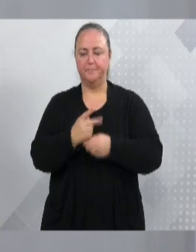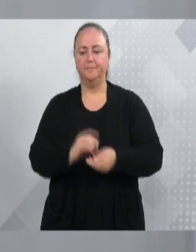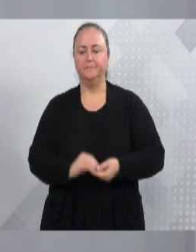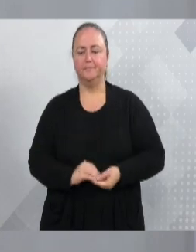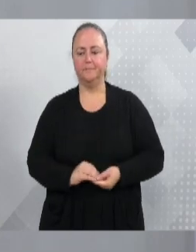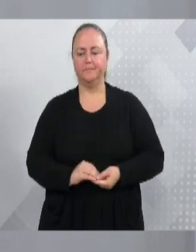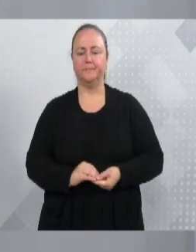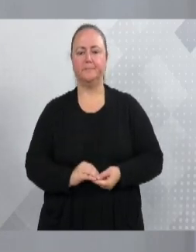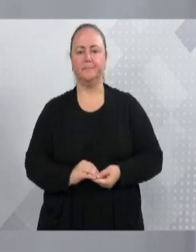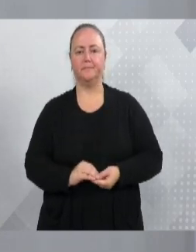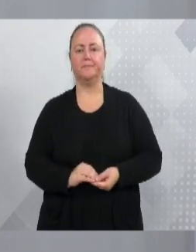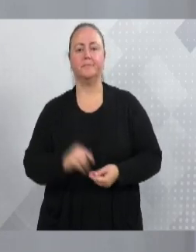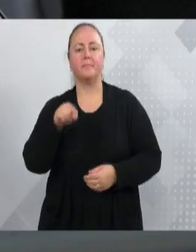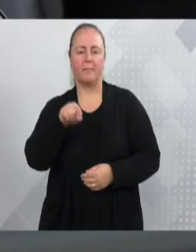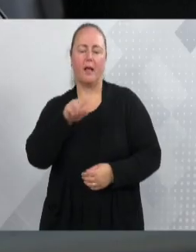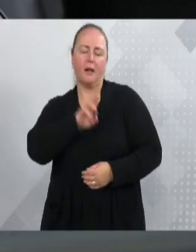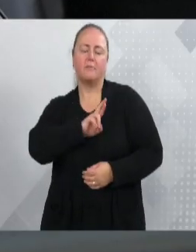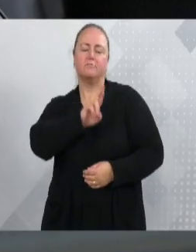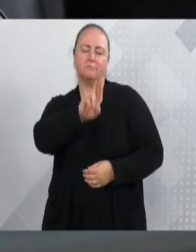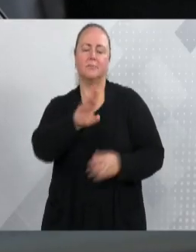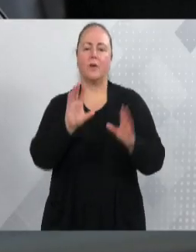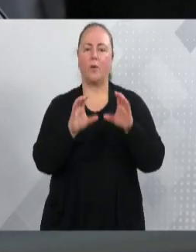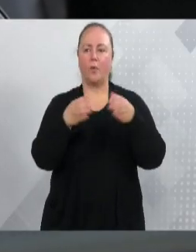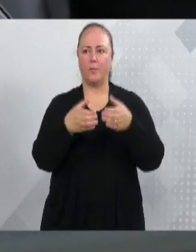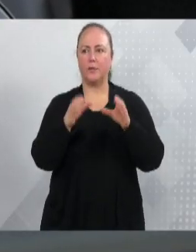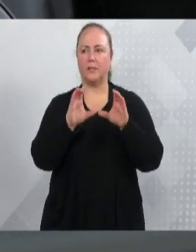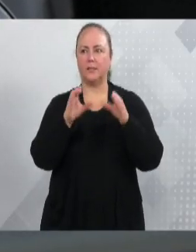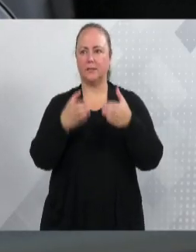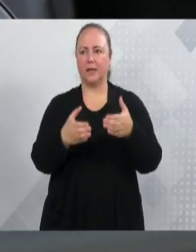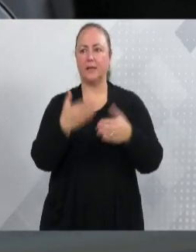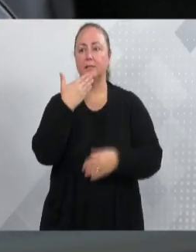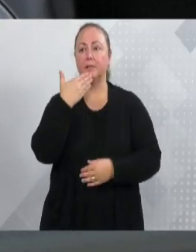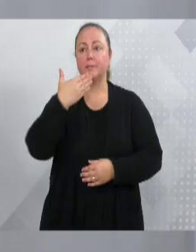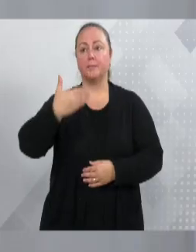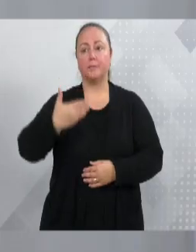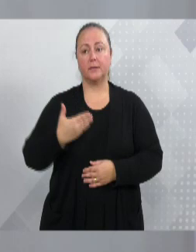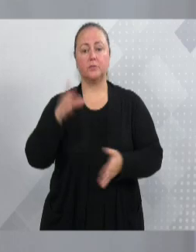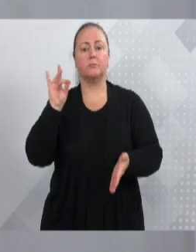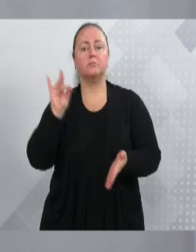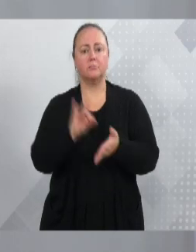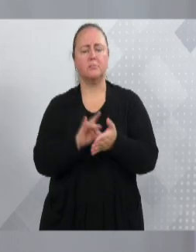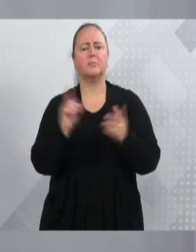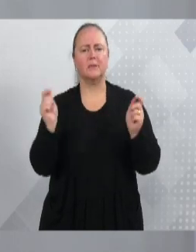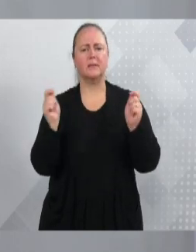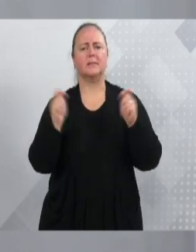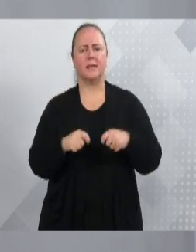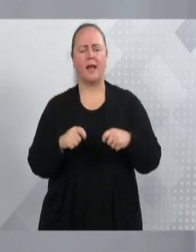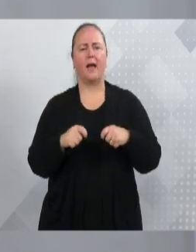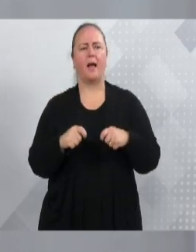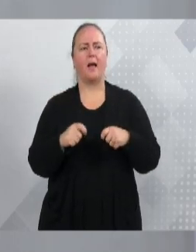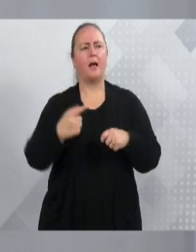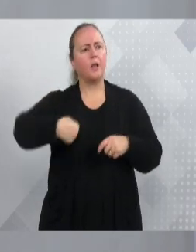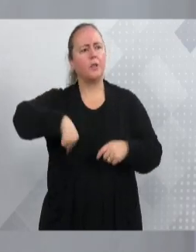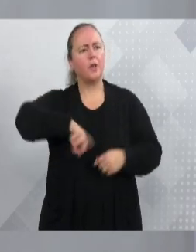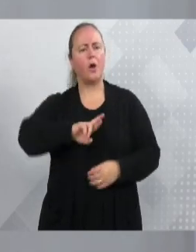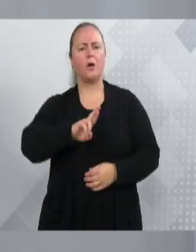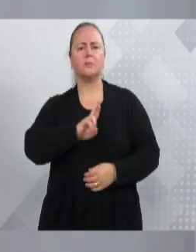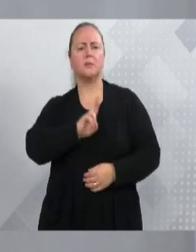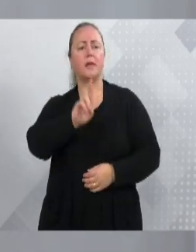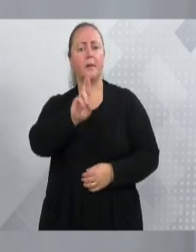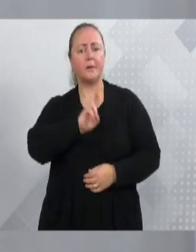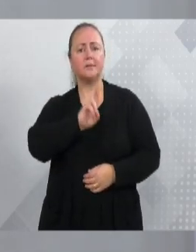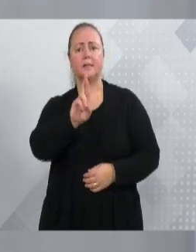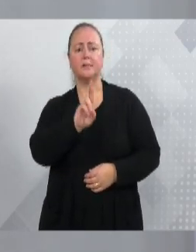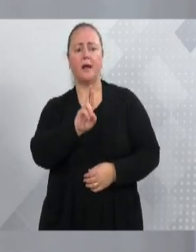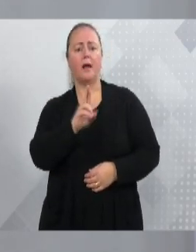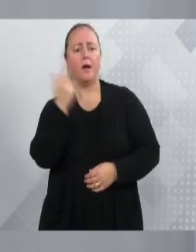E ele, representando toda a comunidade, eles nos pediram para que pudéssemos, então, ser voz deles ali no